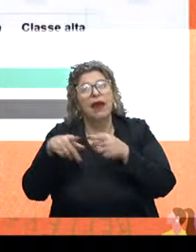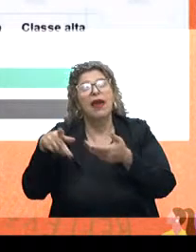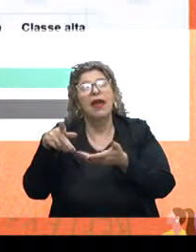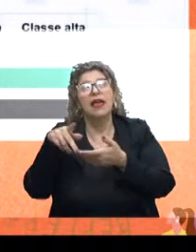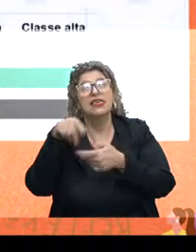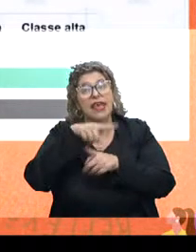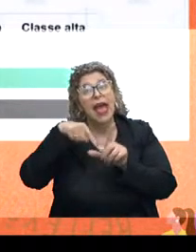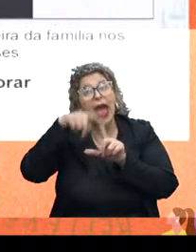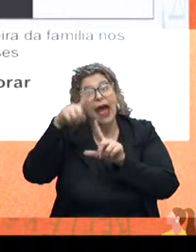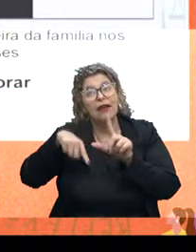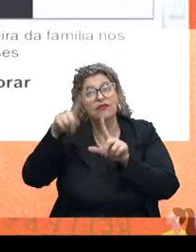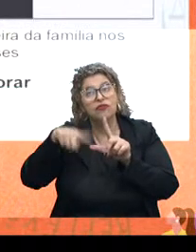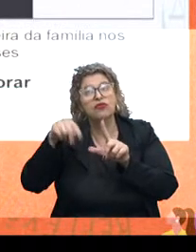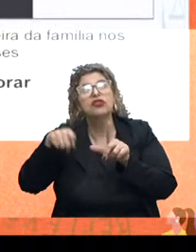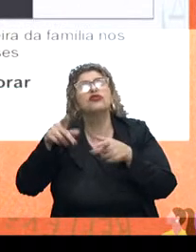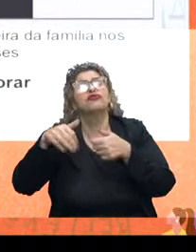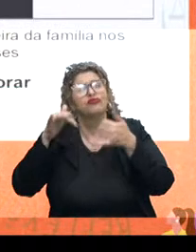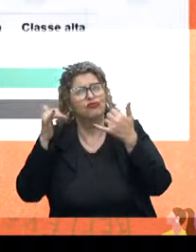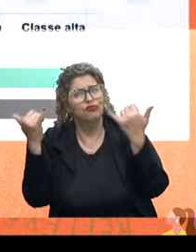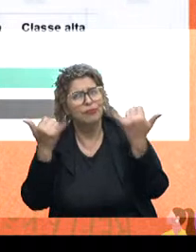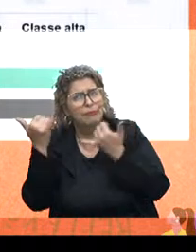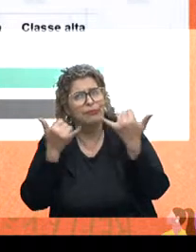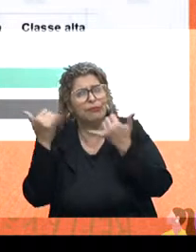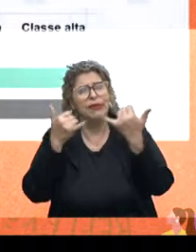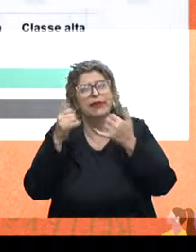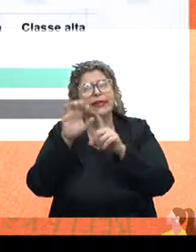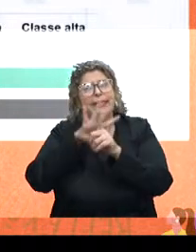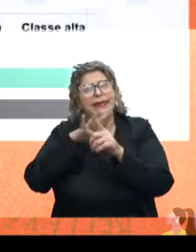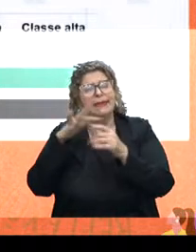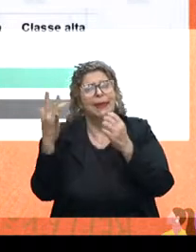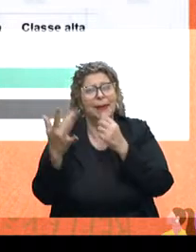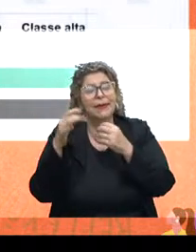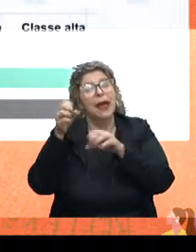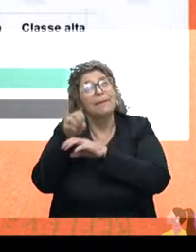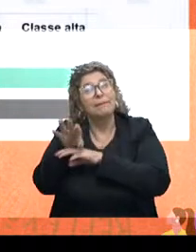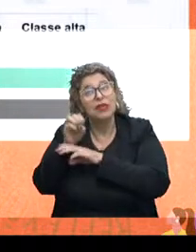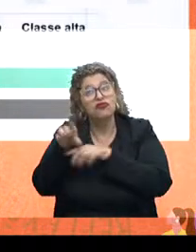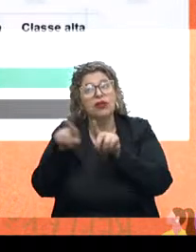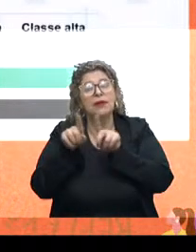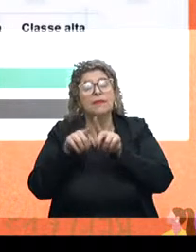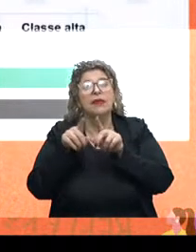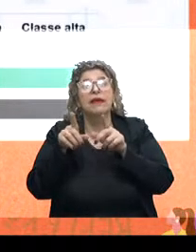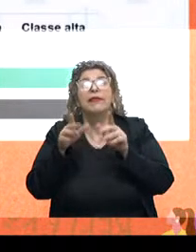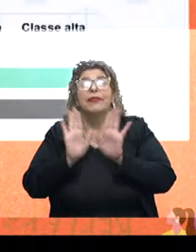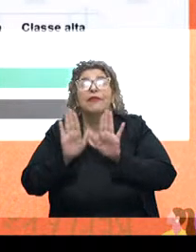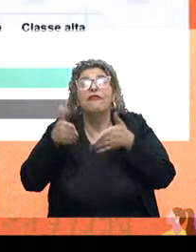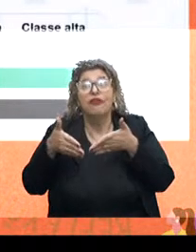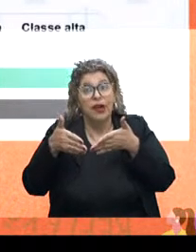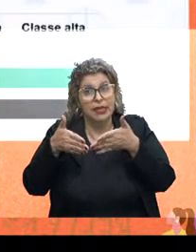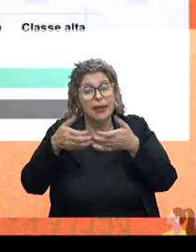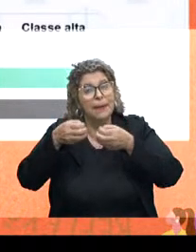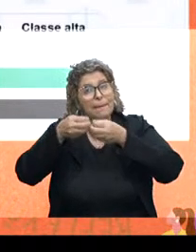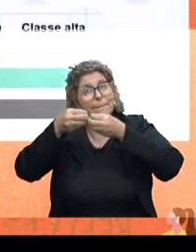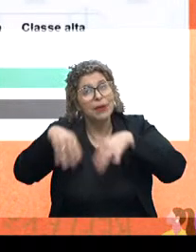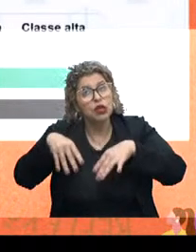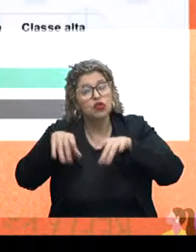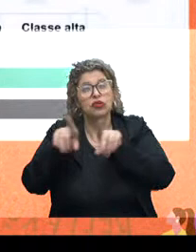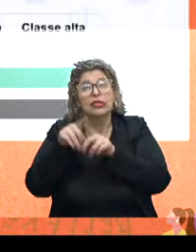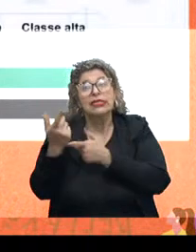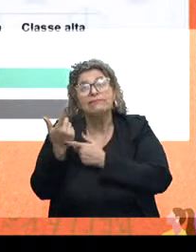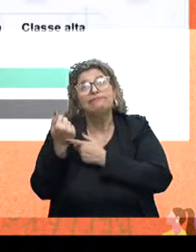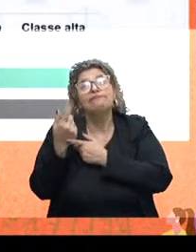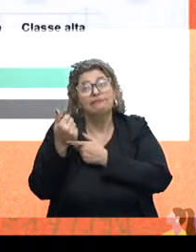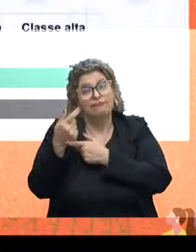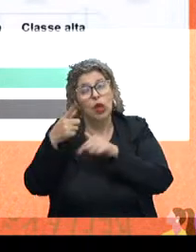só traz aquilo que vocês já ouvem falar, desculpa, na mídia, que é a relação entre a perda da renda com a